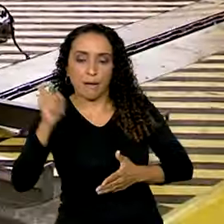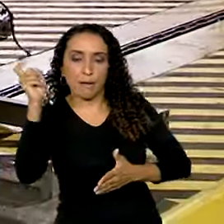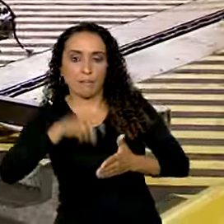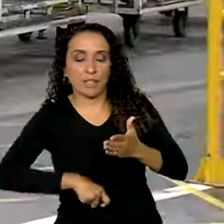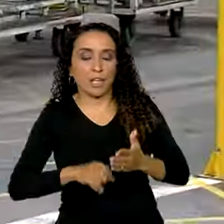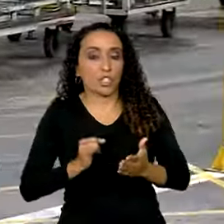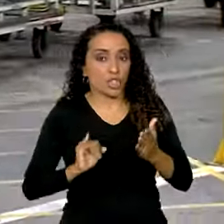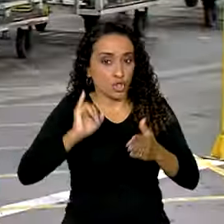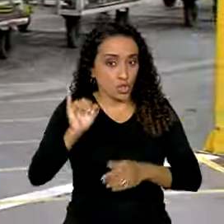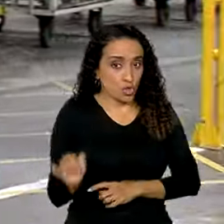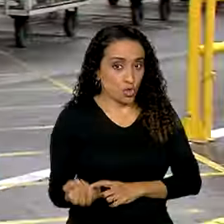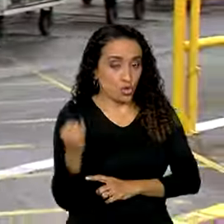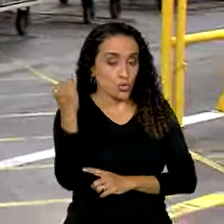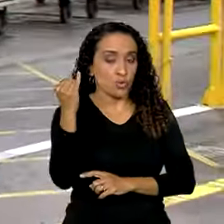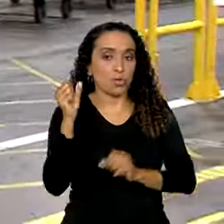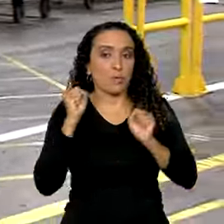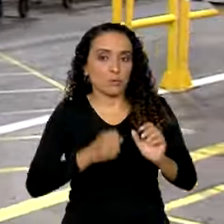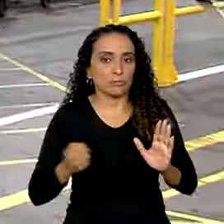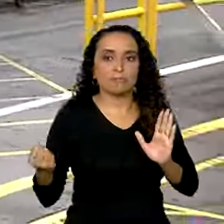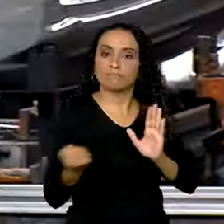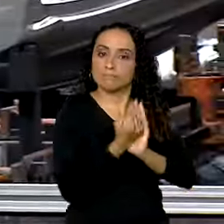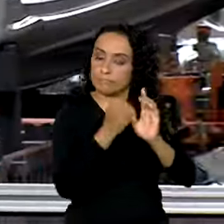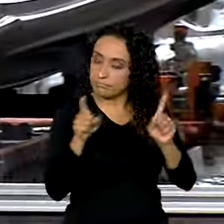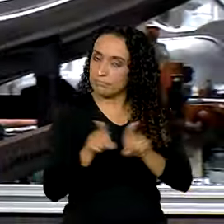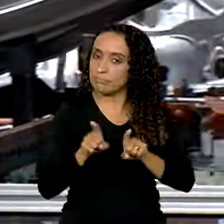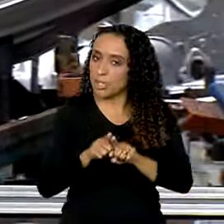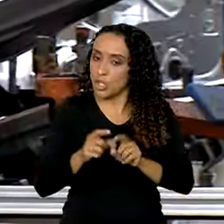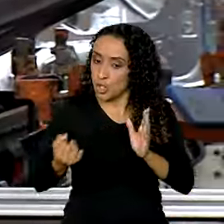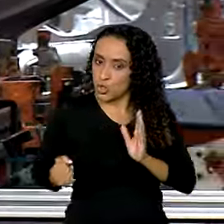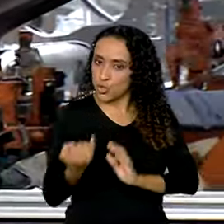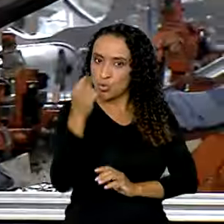juros, que podem ter impactos também nos juros do Brasil.